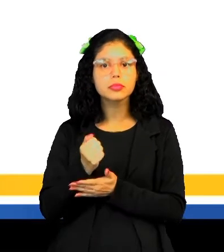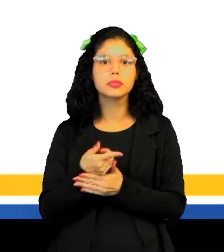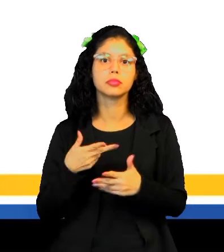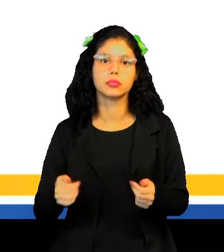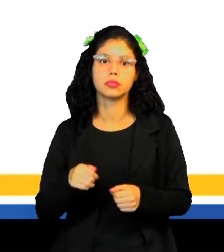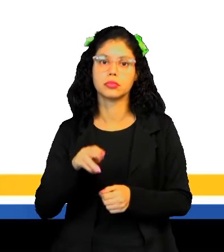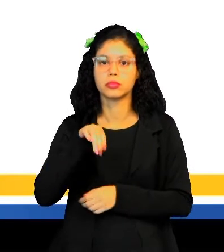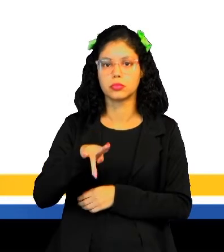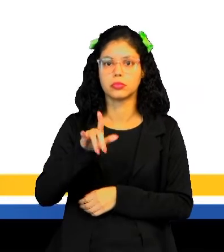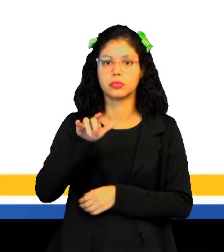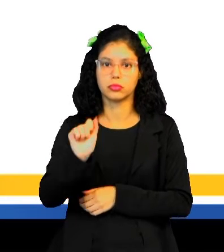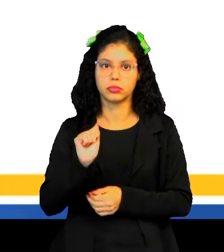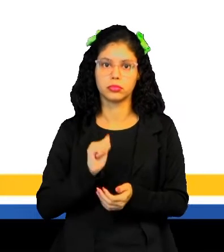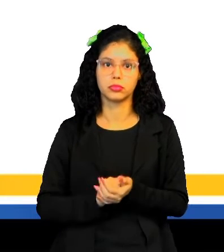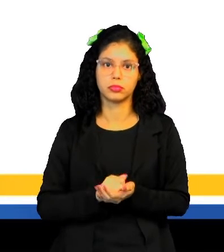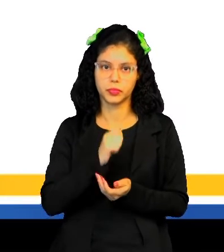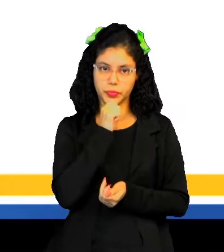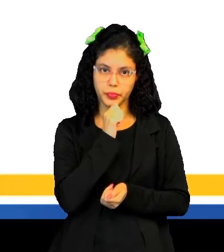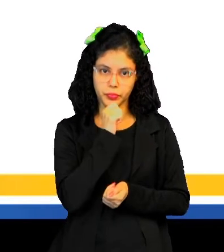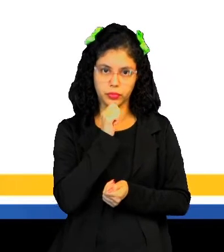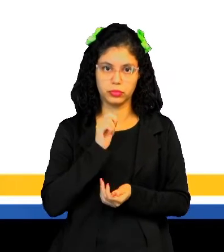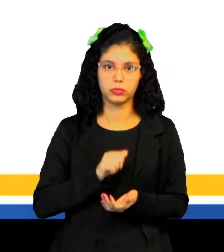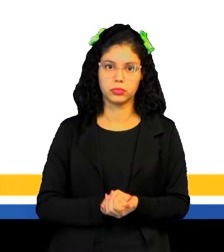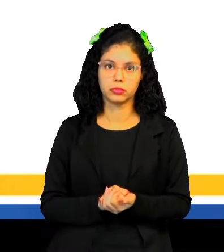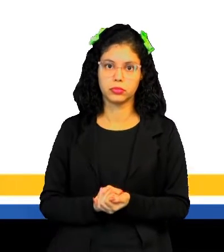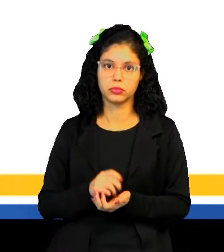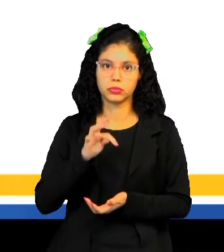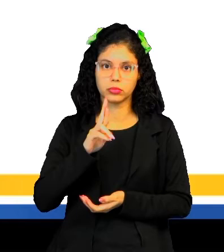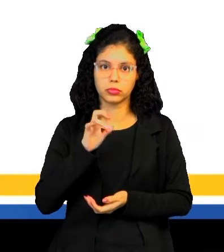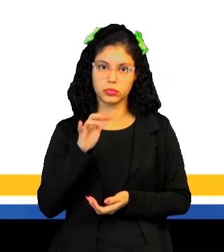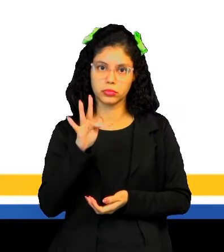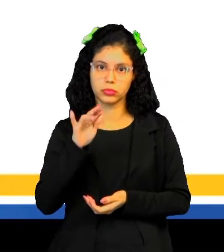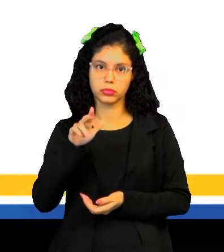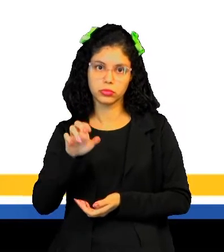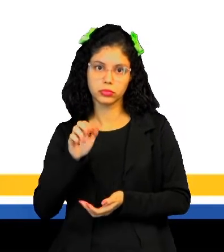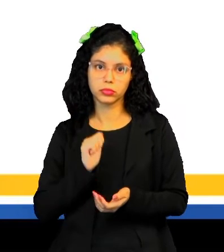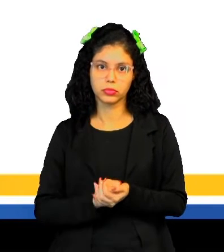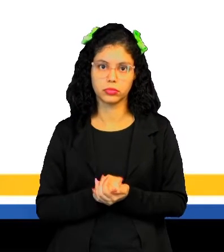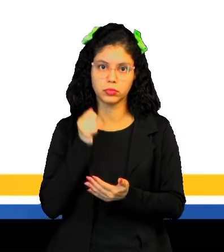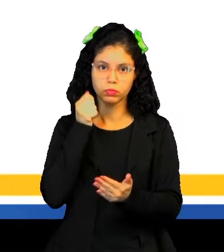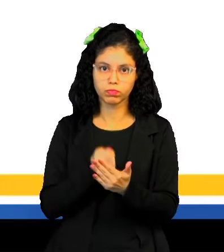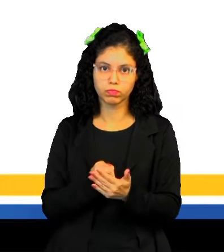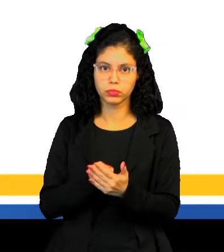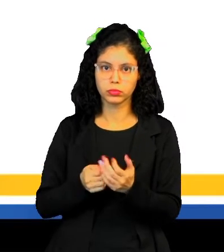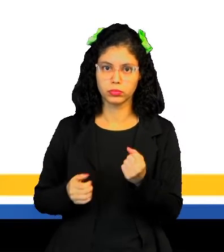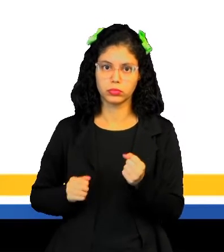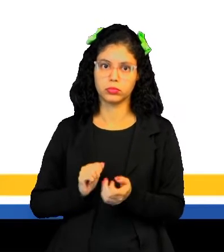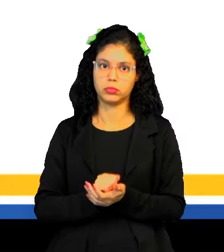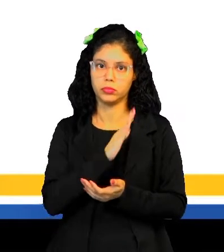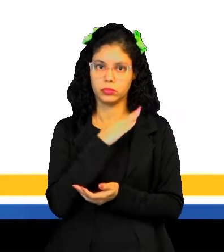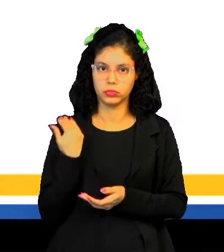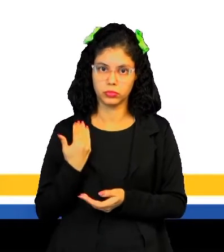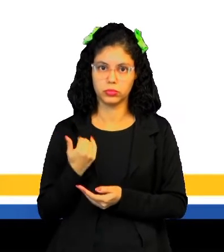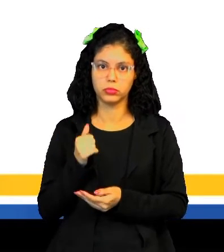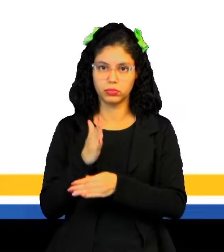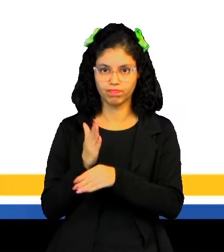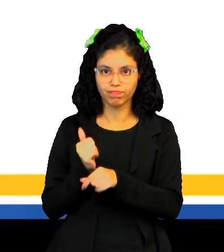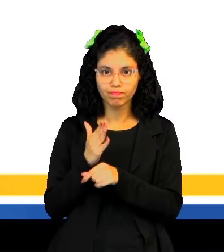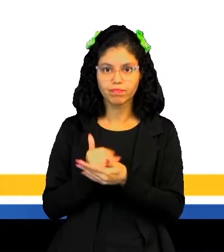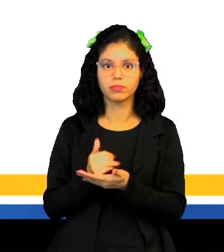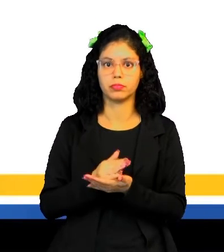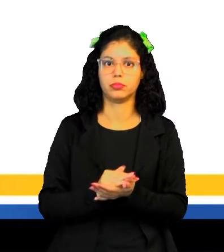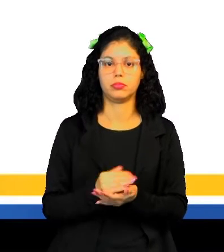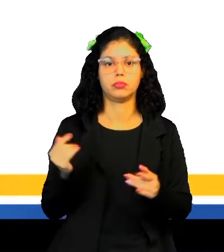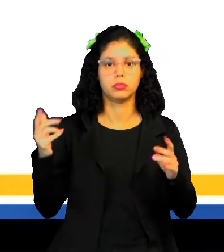preciosos. E os seus líderes foram presos, né? E o tropeiro, Felipe dos Santos, foi condenado, enforcado e esquartejado em